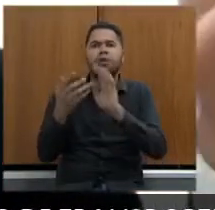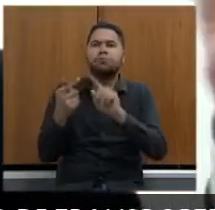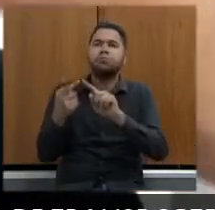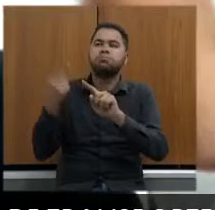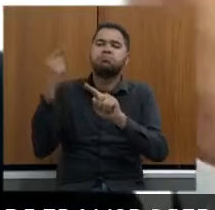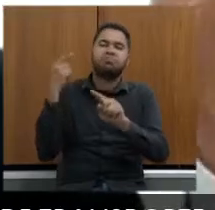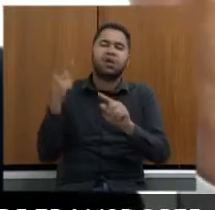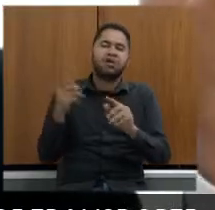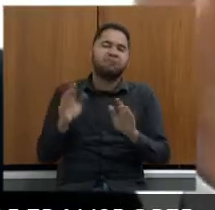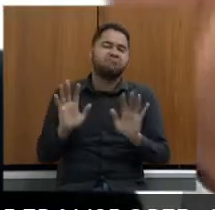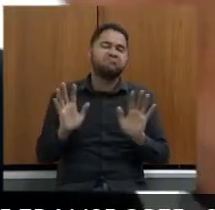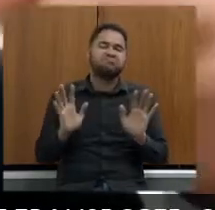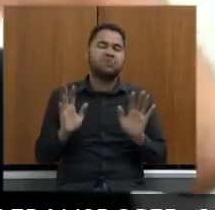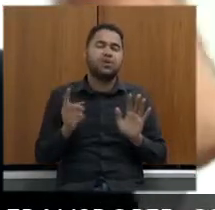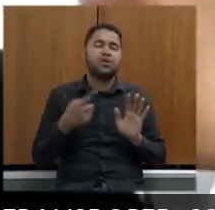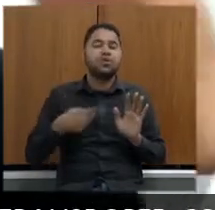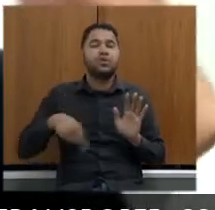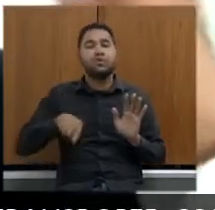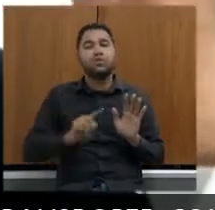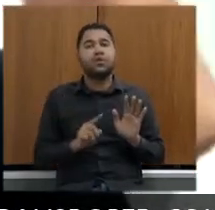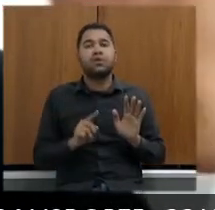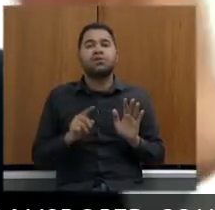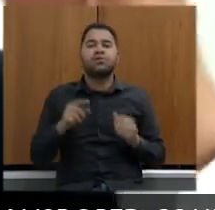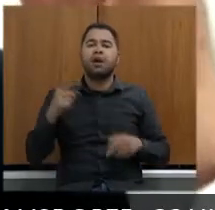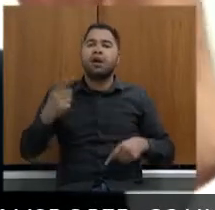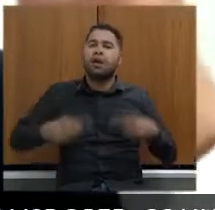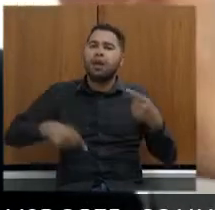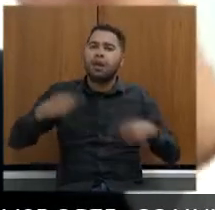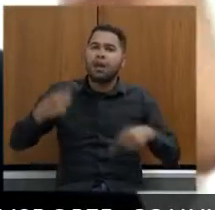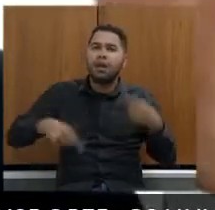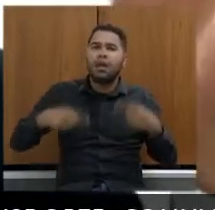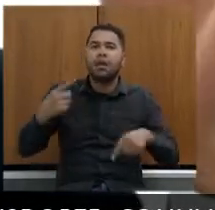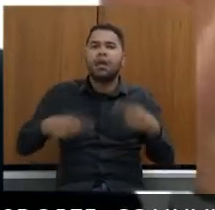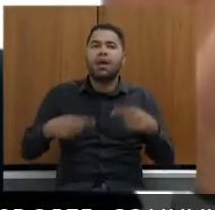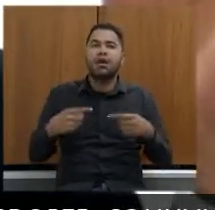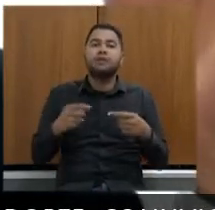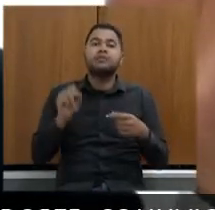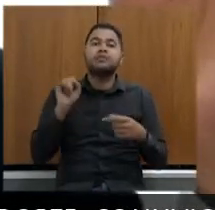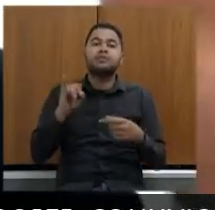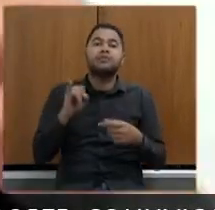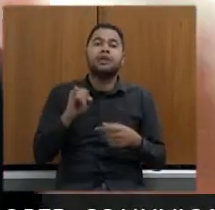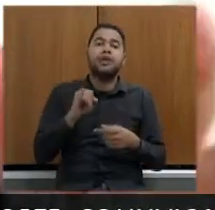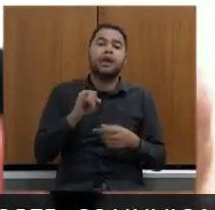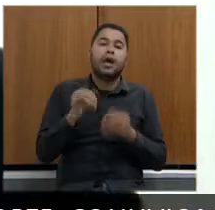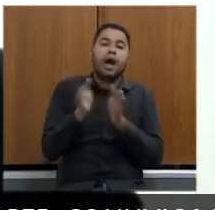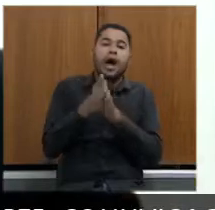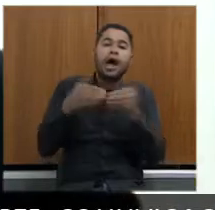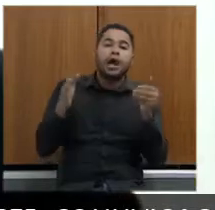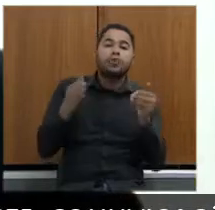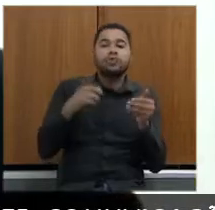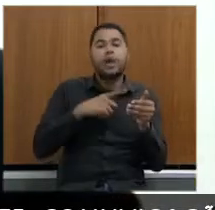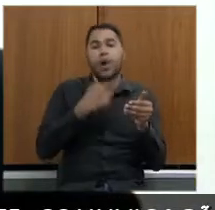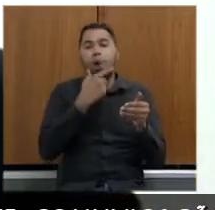certamente nós estaríamos ainda discutindo o sexo dos anjos e se quer acordo